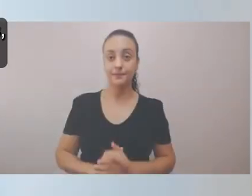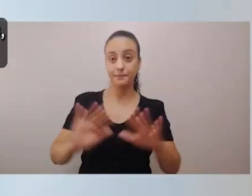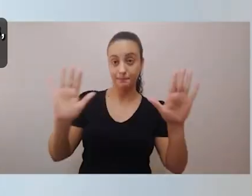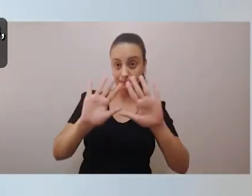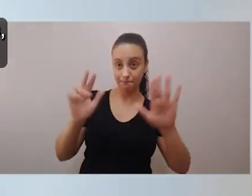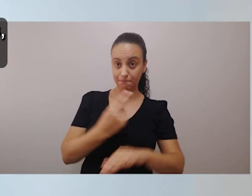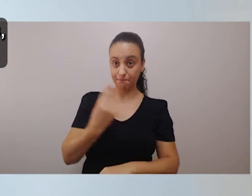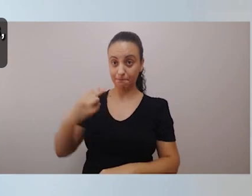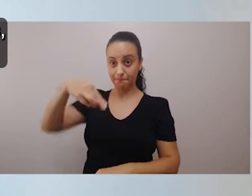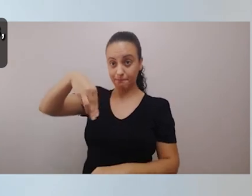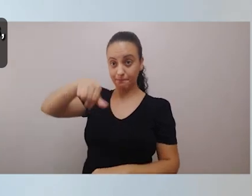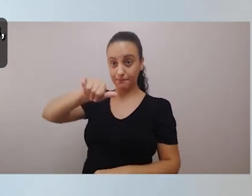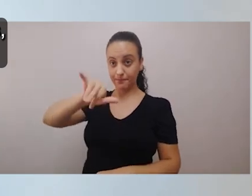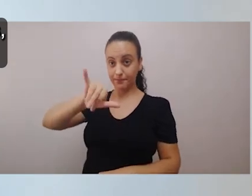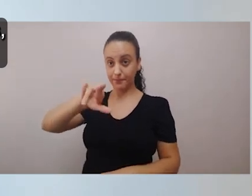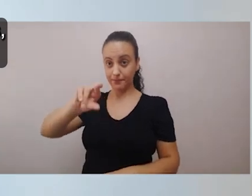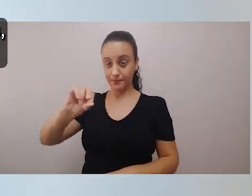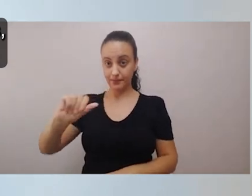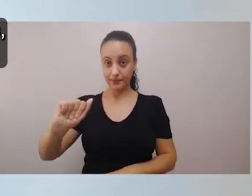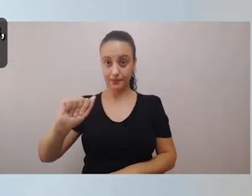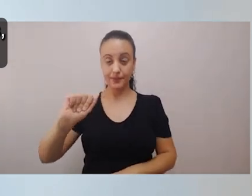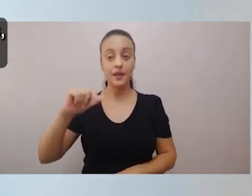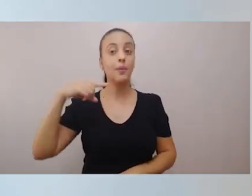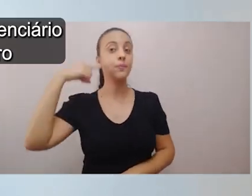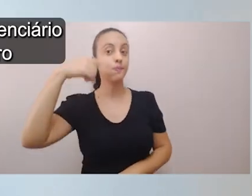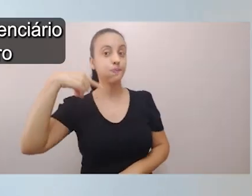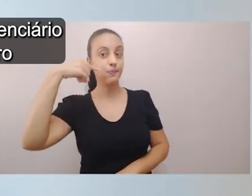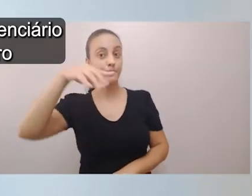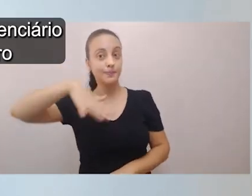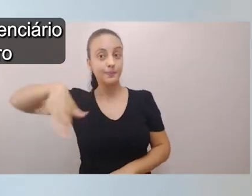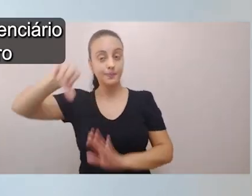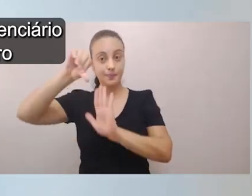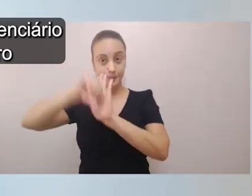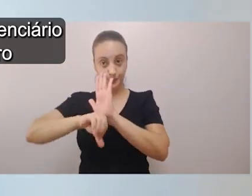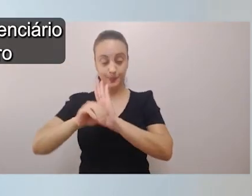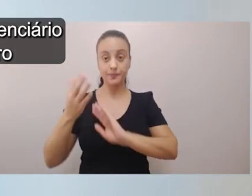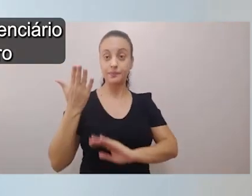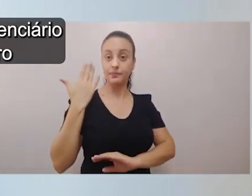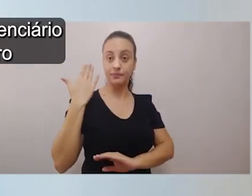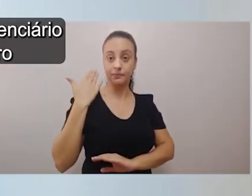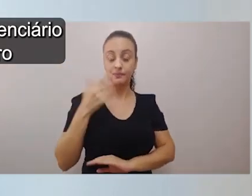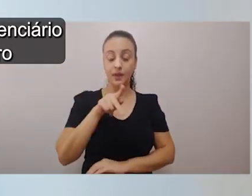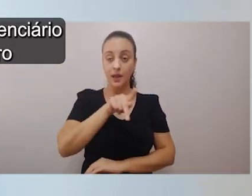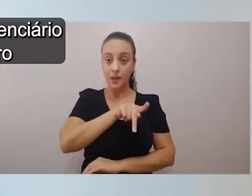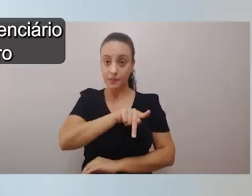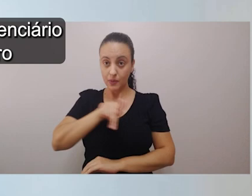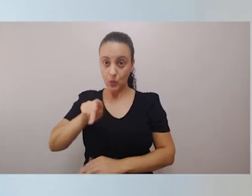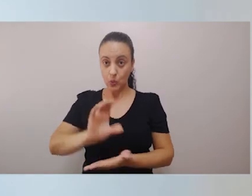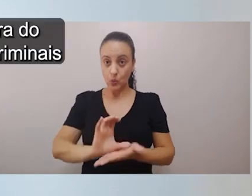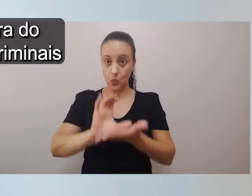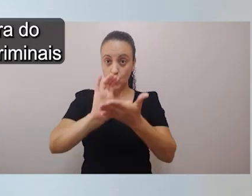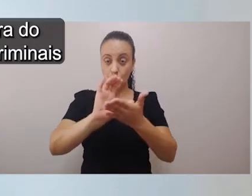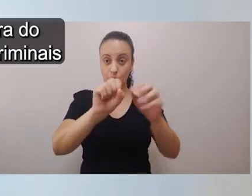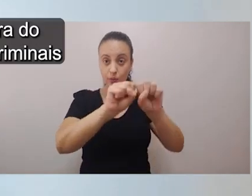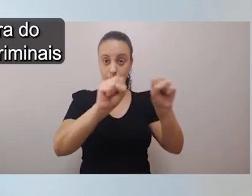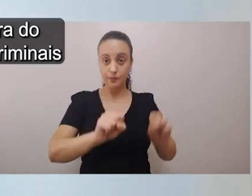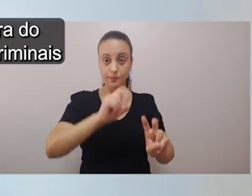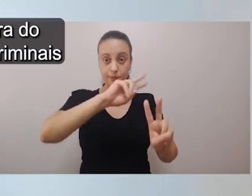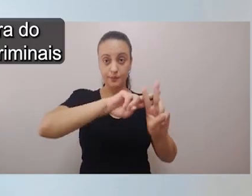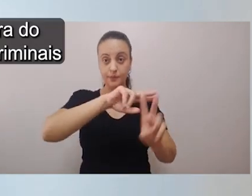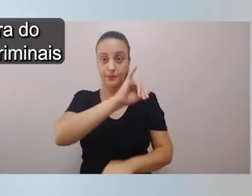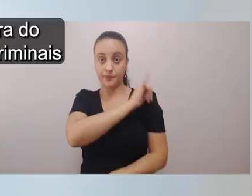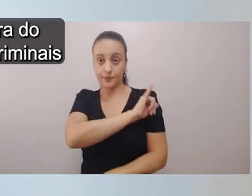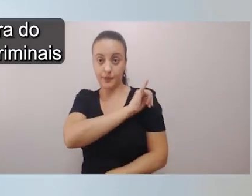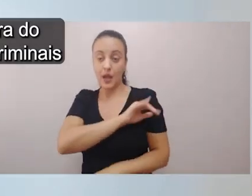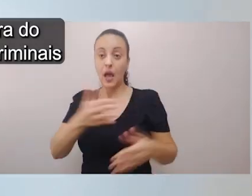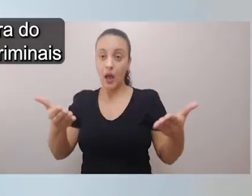Olá, sou Maíra Fernandes, advogada criminal, fui presidente do Conselho Penitenciário do Estado do Rio de Janeiro e atualmente sou